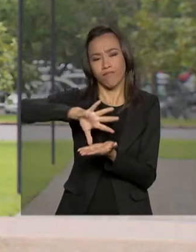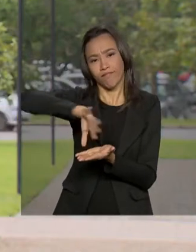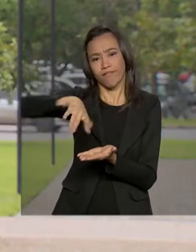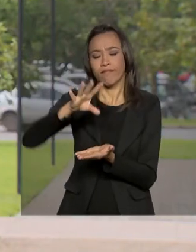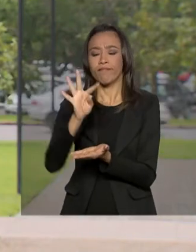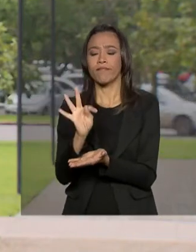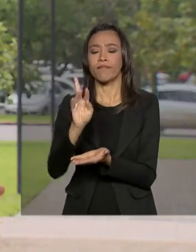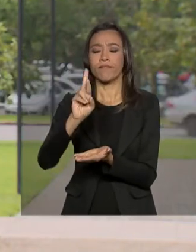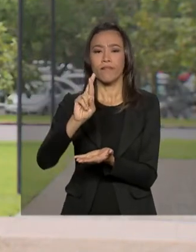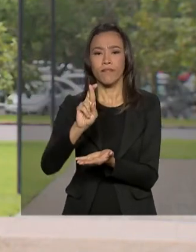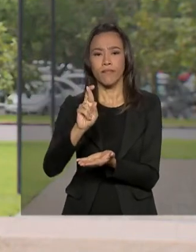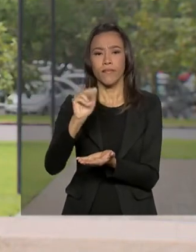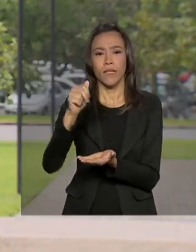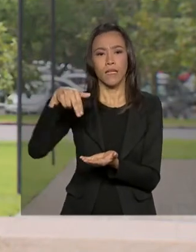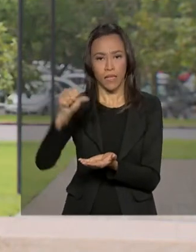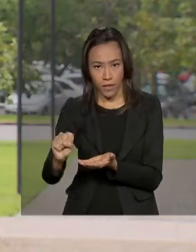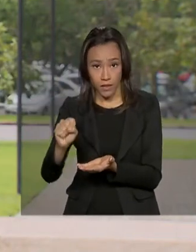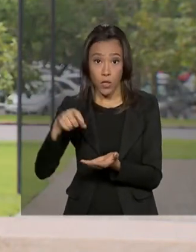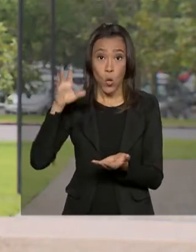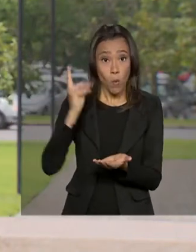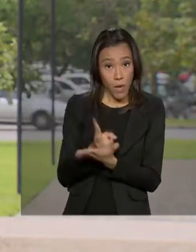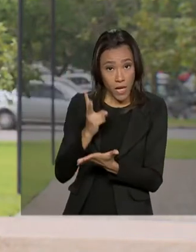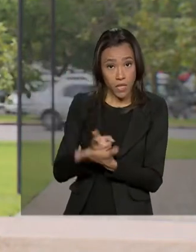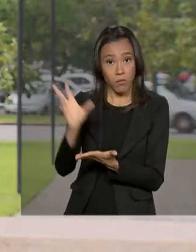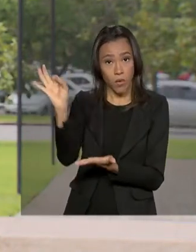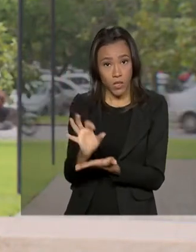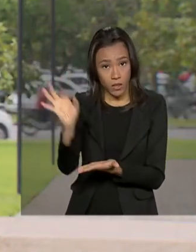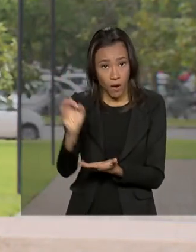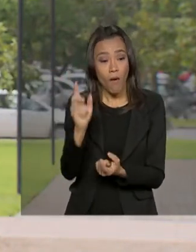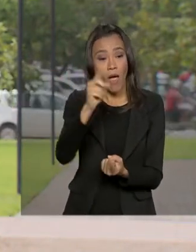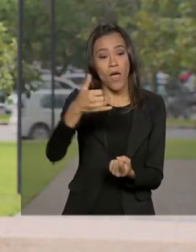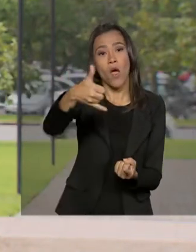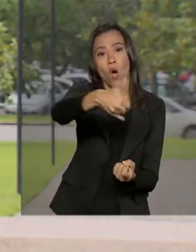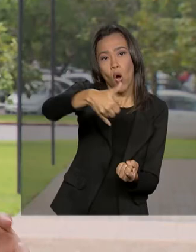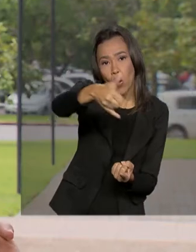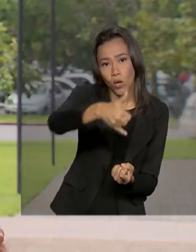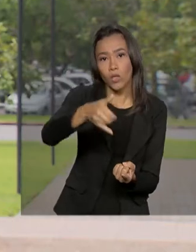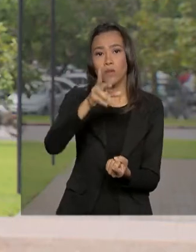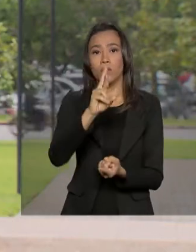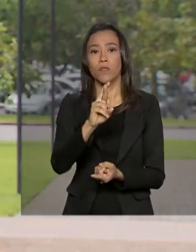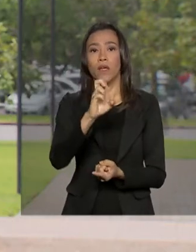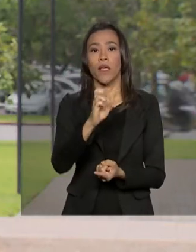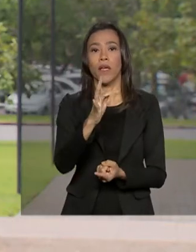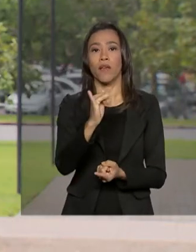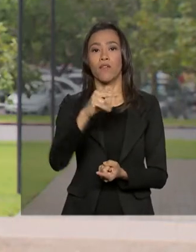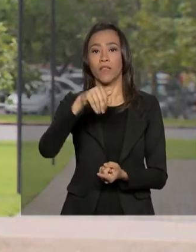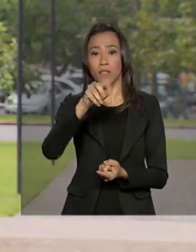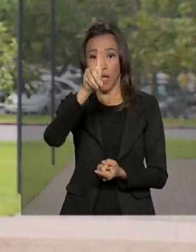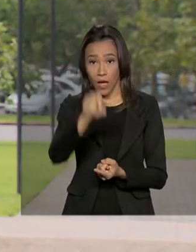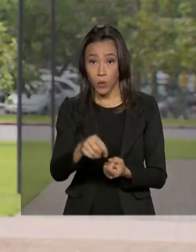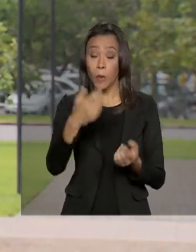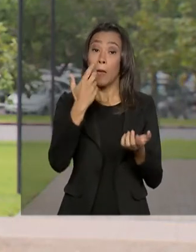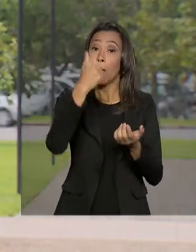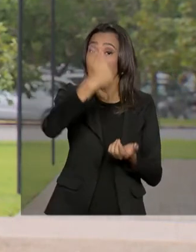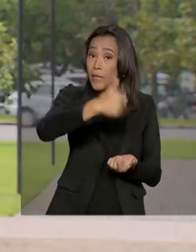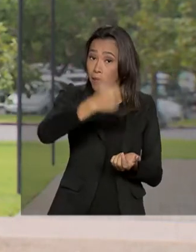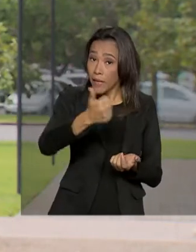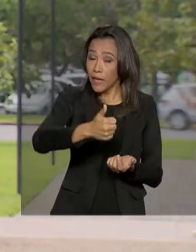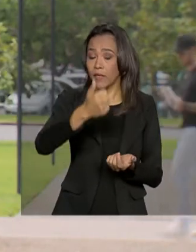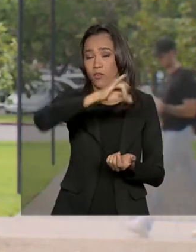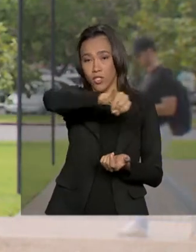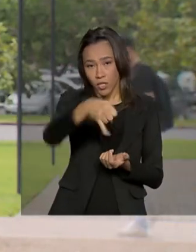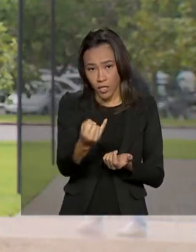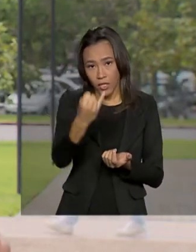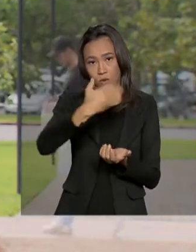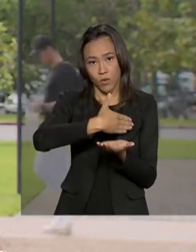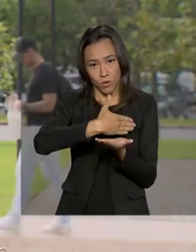produto. O mesmo percentual vai valer para os óleos refinados. Já a partir de 1º de janeiro de 2023,